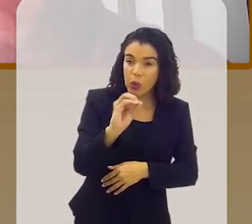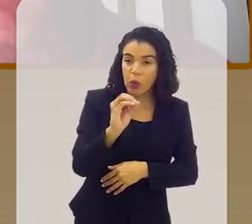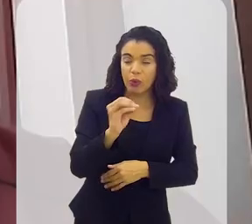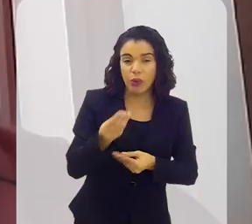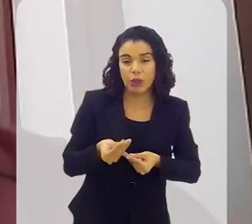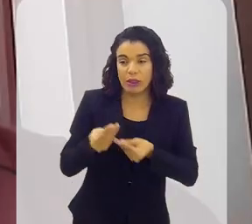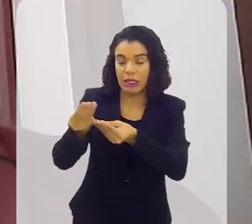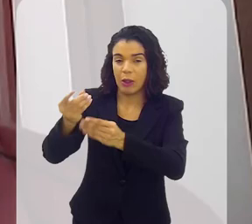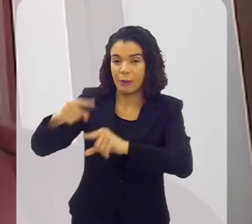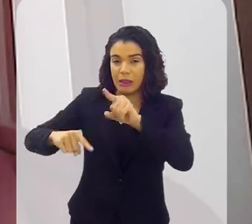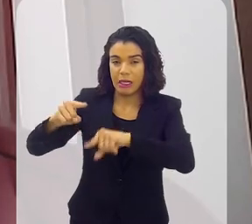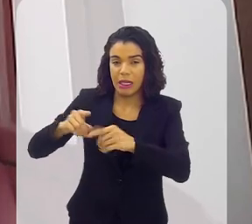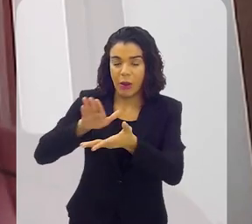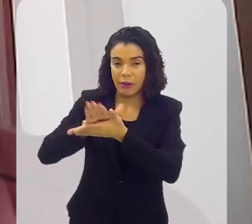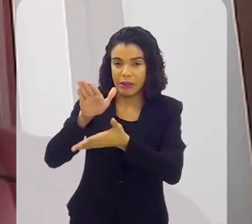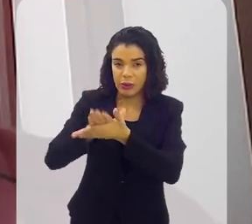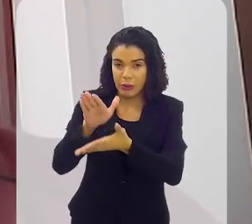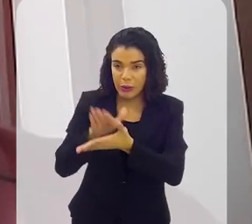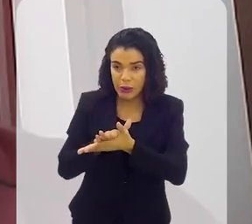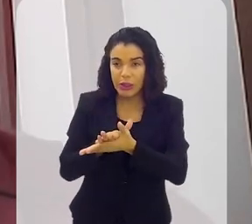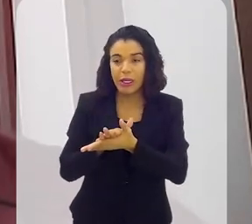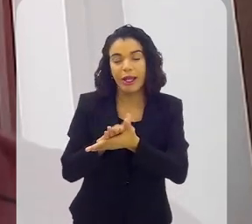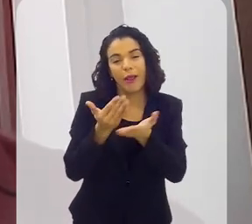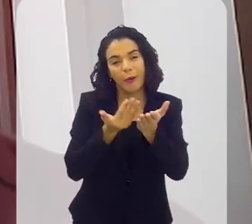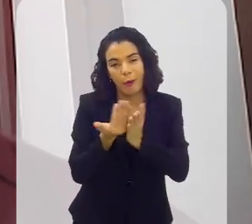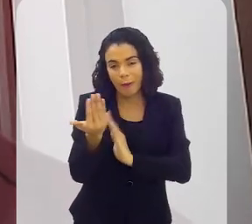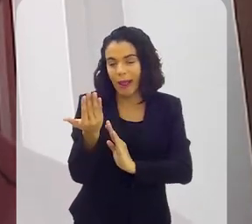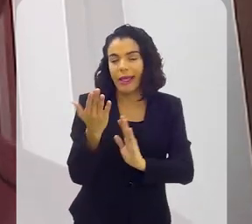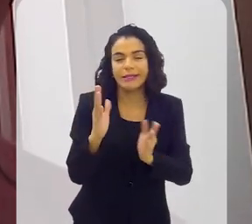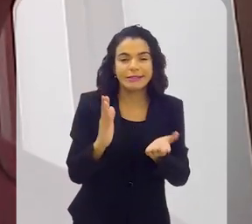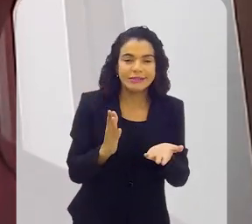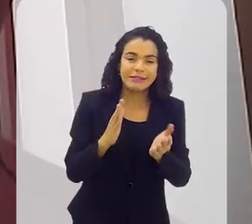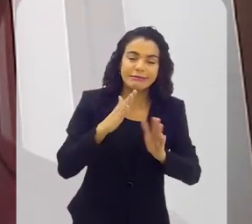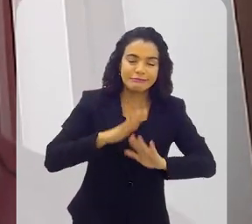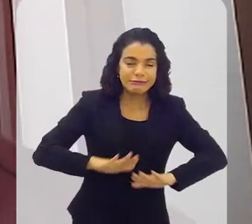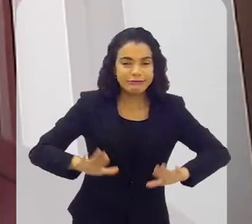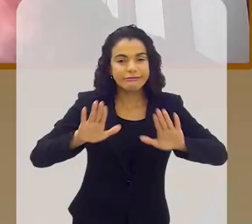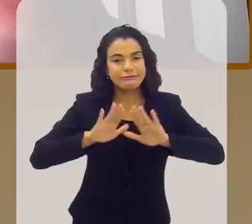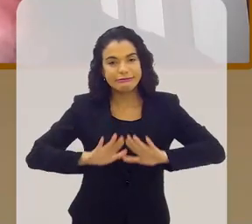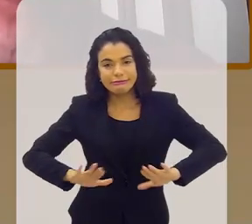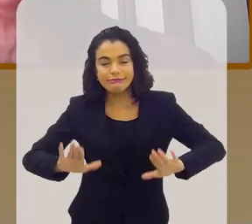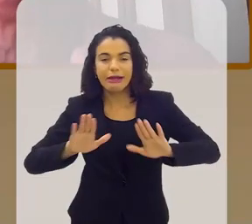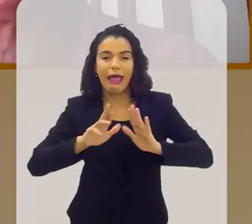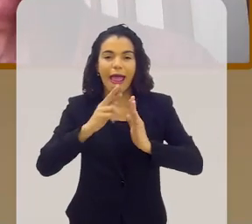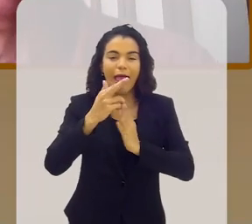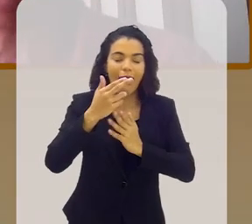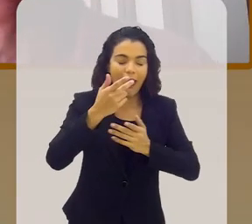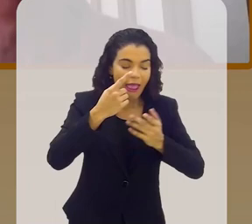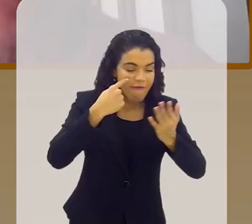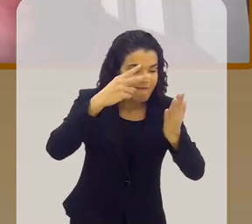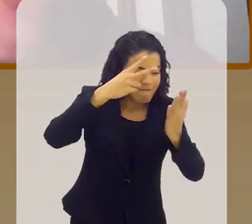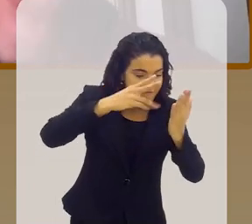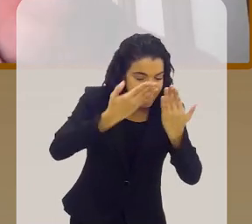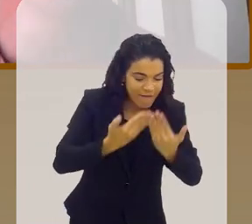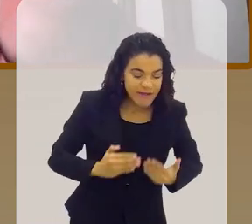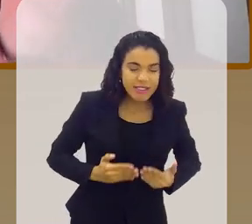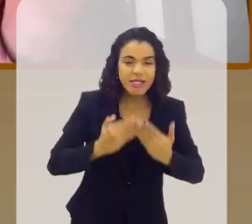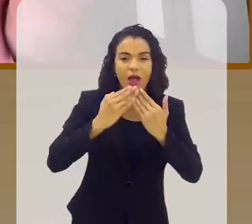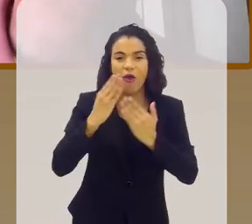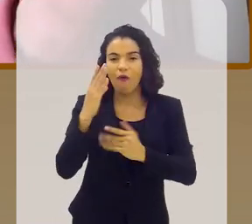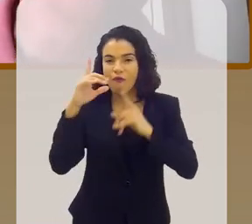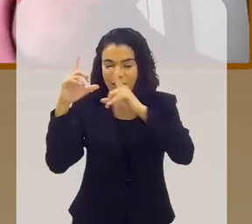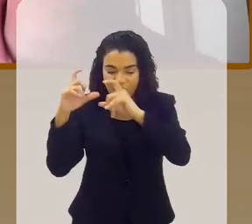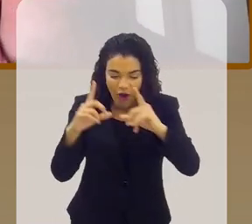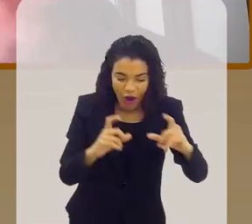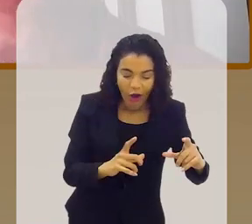eu estou levando para a editora, e aí começa aquela história devagar, de revisão, ver capa,